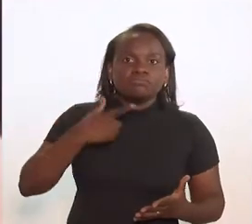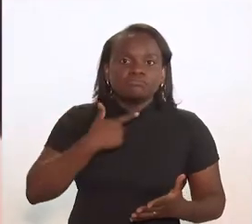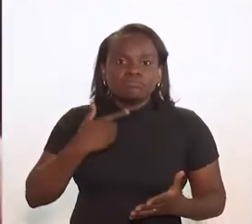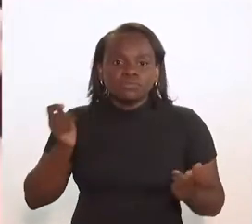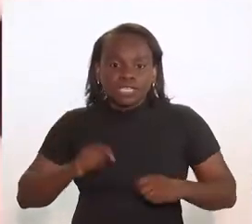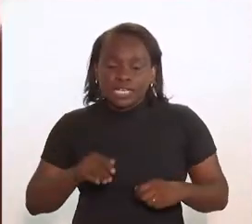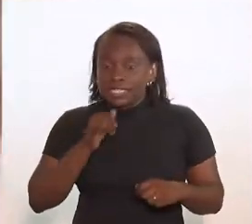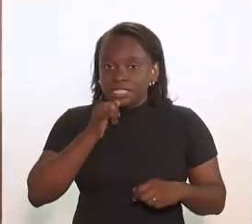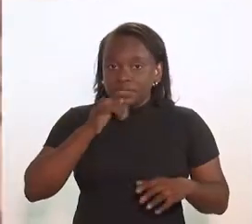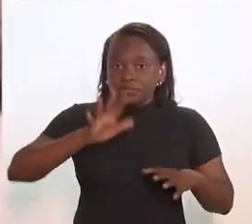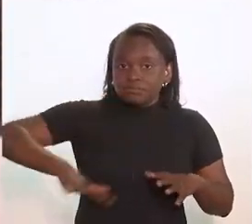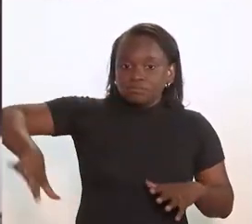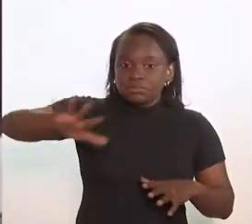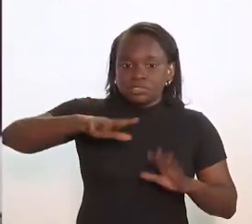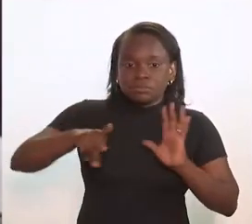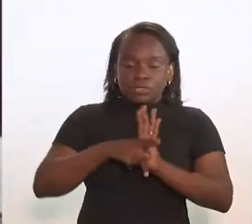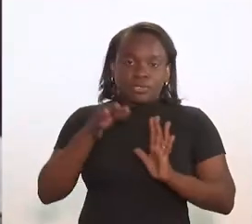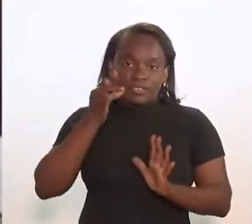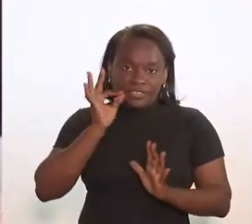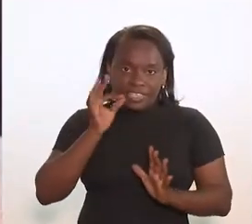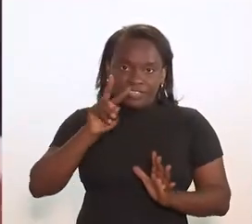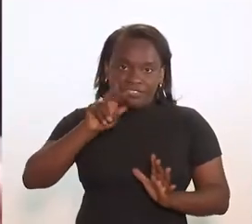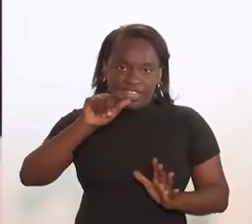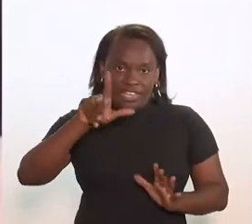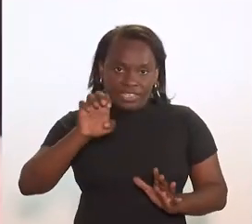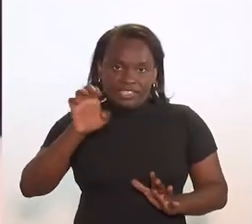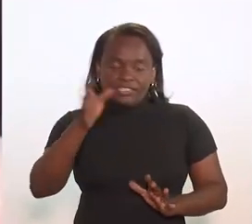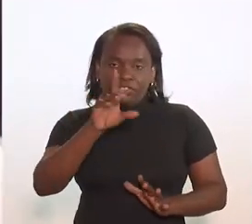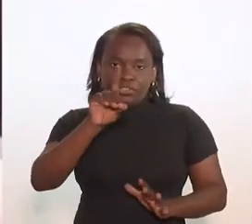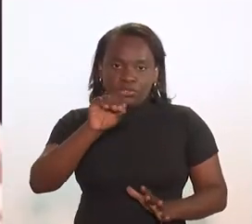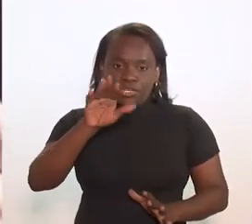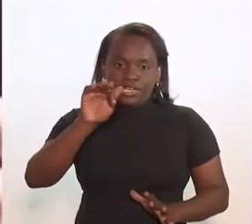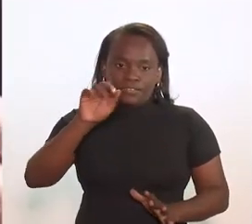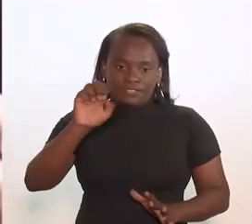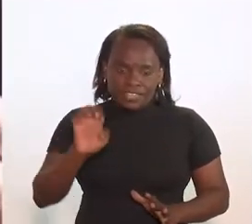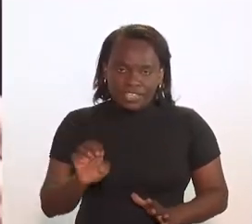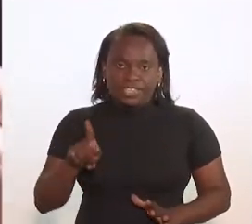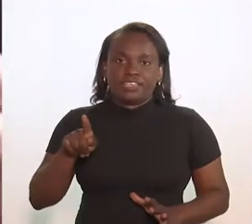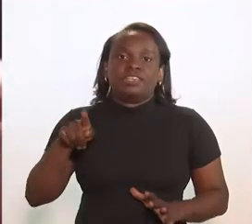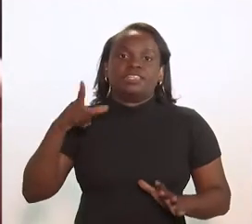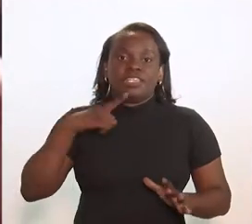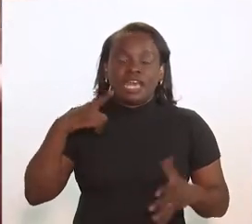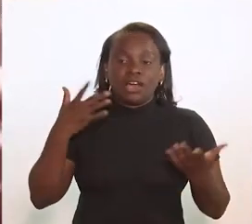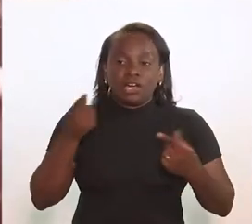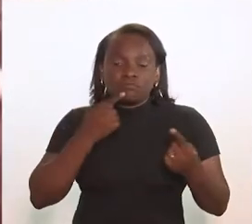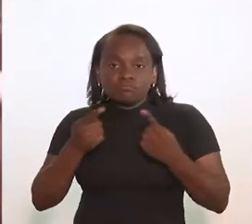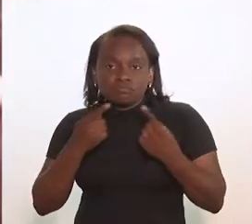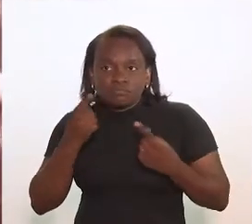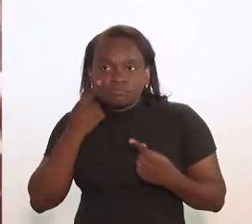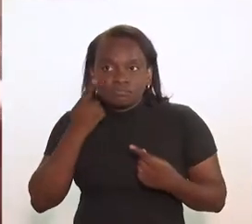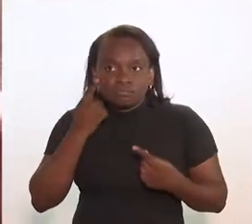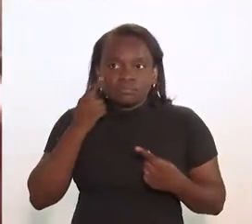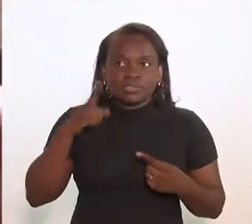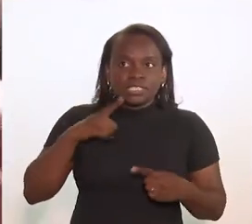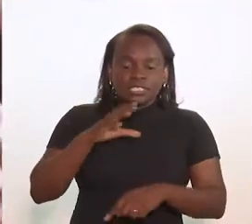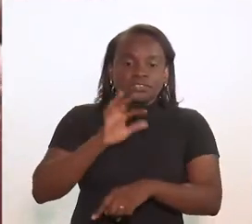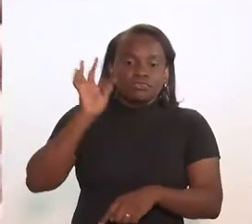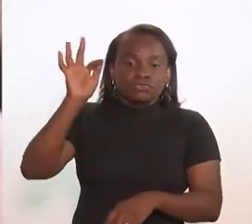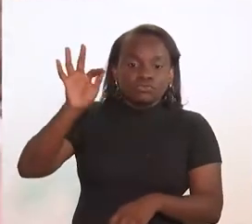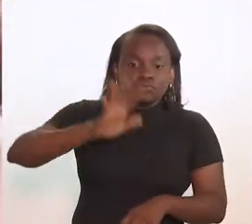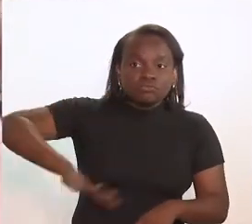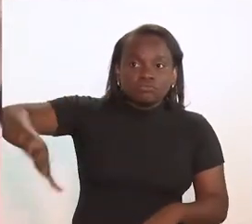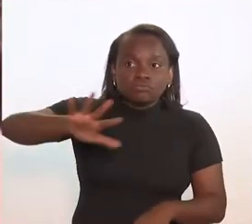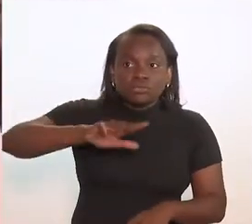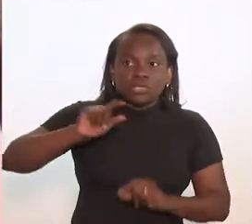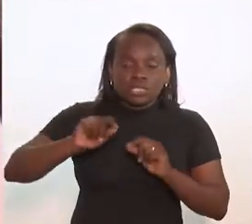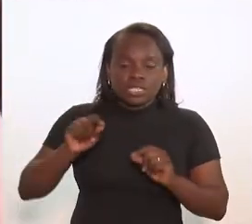por exemplo, do Vale do Café para a Economia Criativa. Enfim, a gente tem agora essas discussões de tendências e sinais de futuro